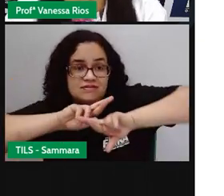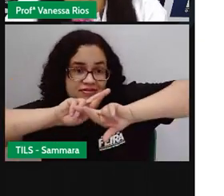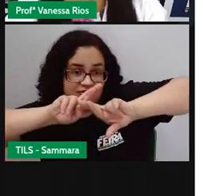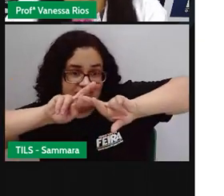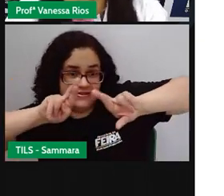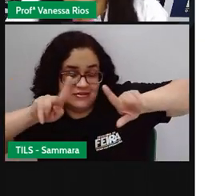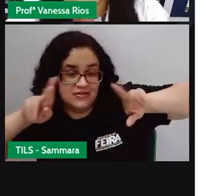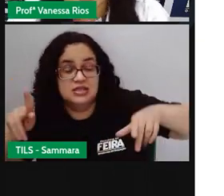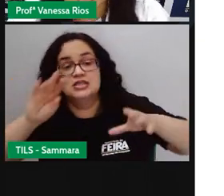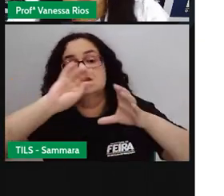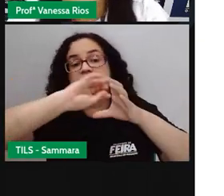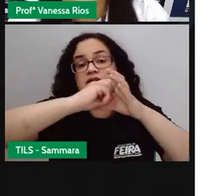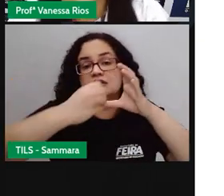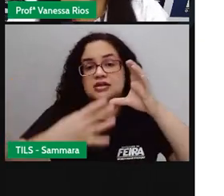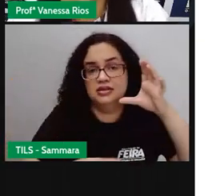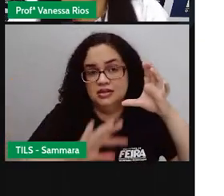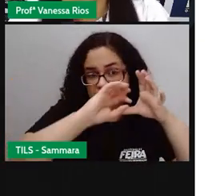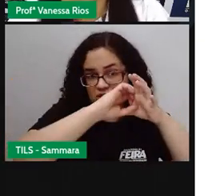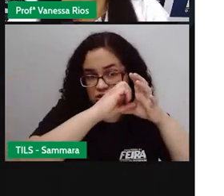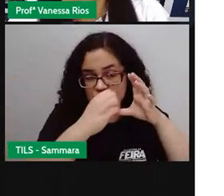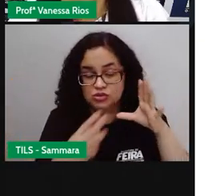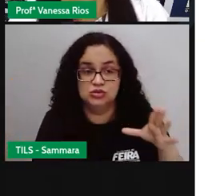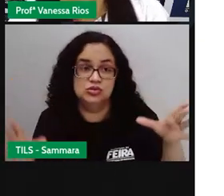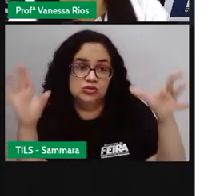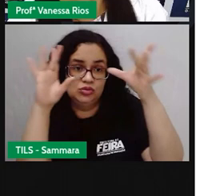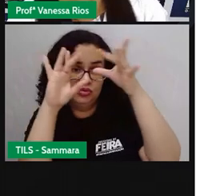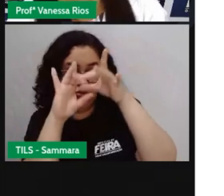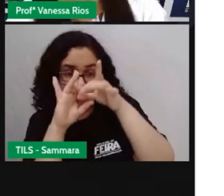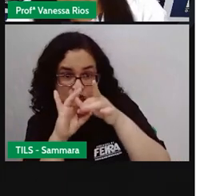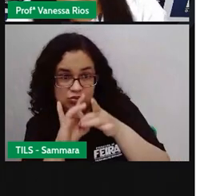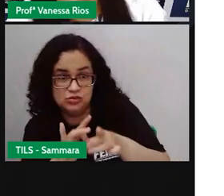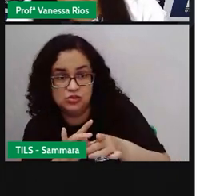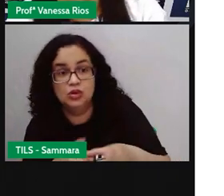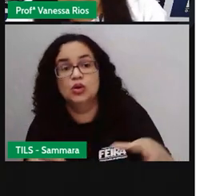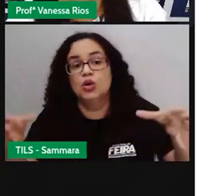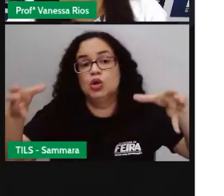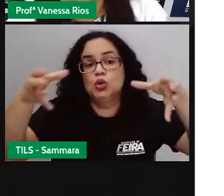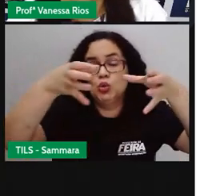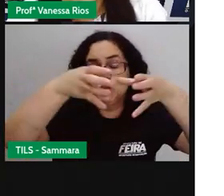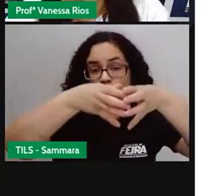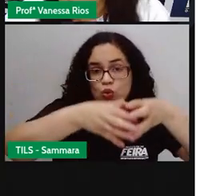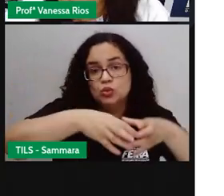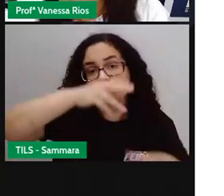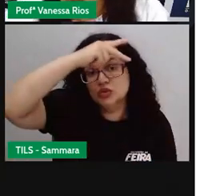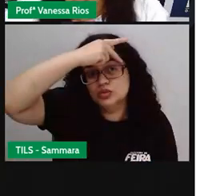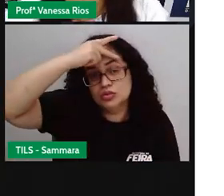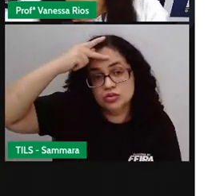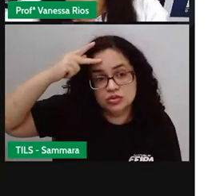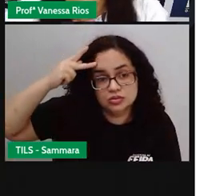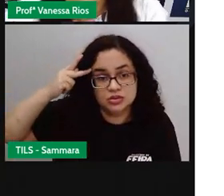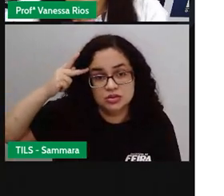várias características, né, relacionadas a um determinado grupo de pessoas.